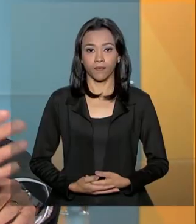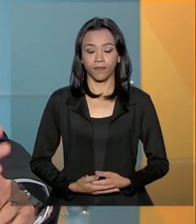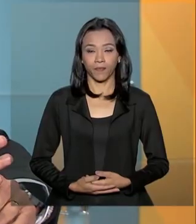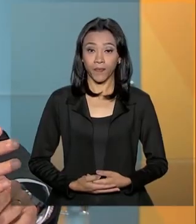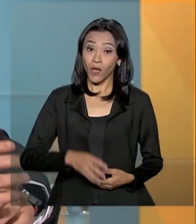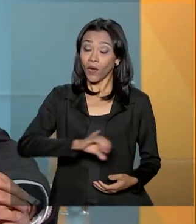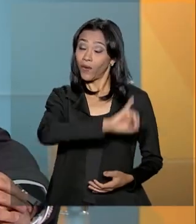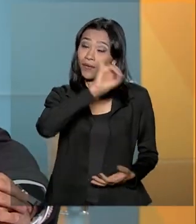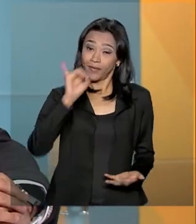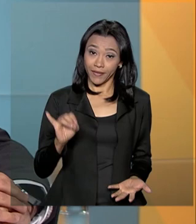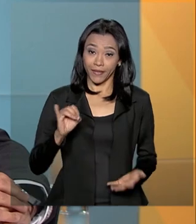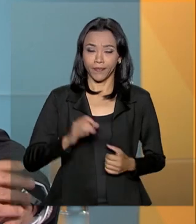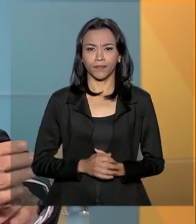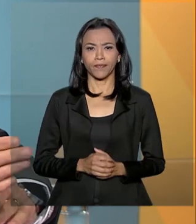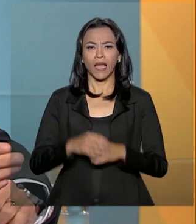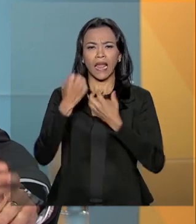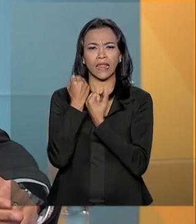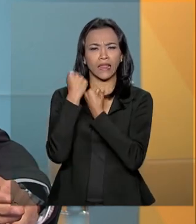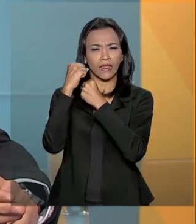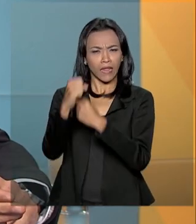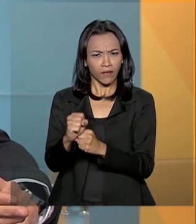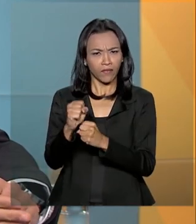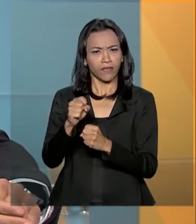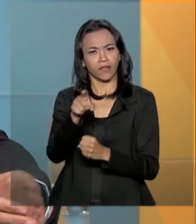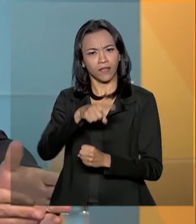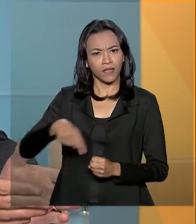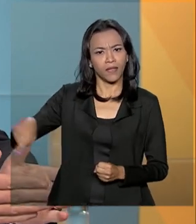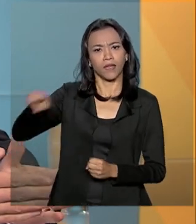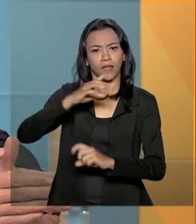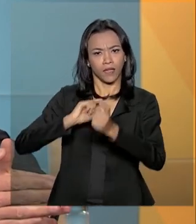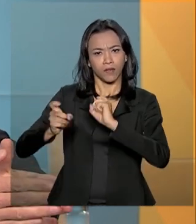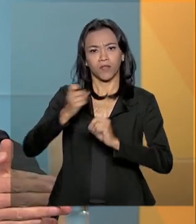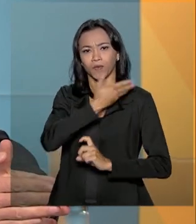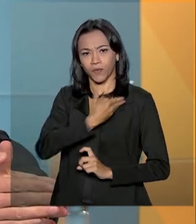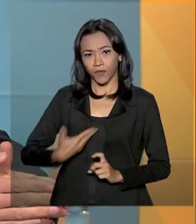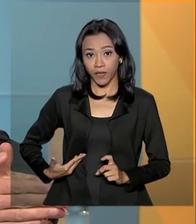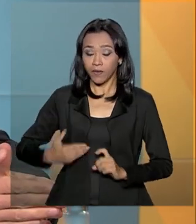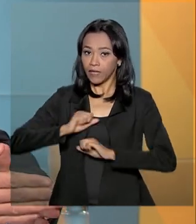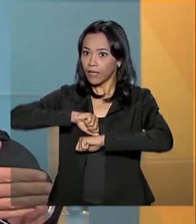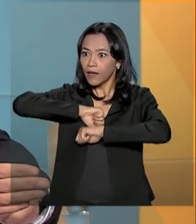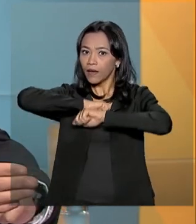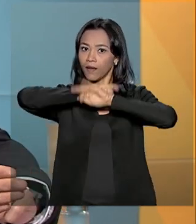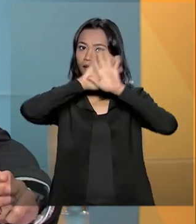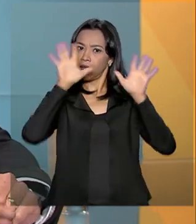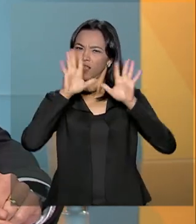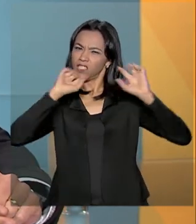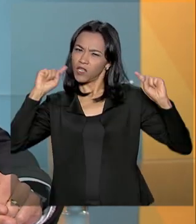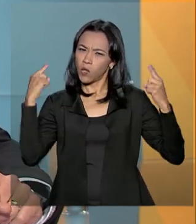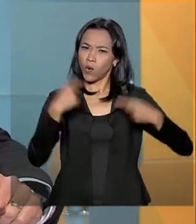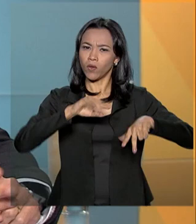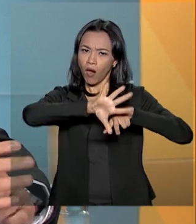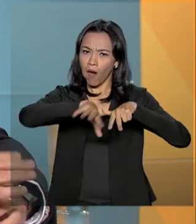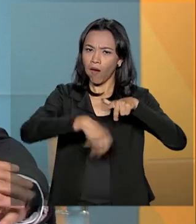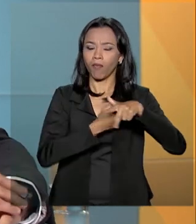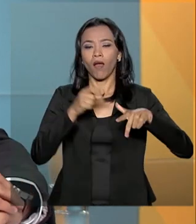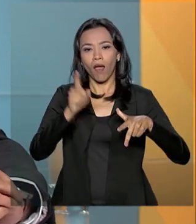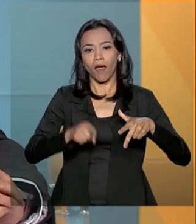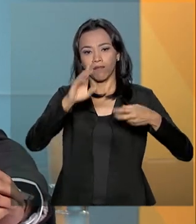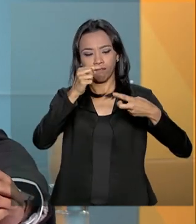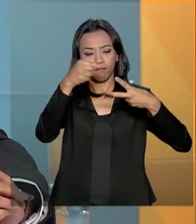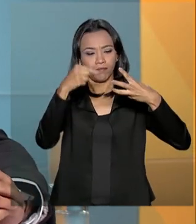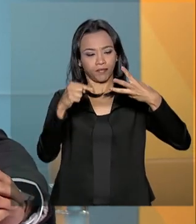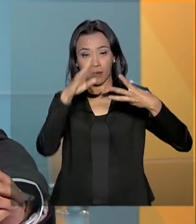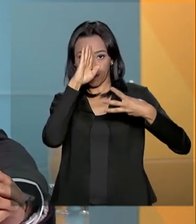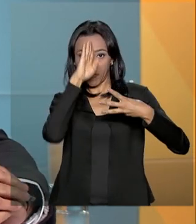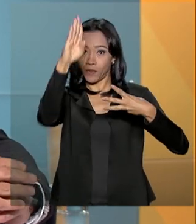Olá, defender o patrimônio público, mais transparência na gestão e combater a corrupção são as prioridades do